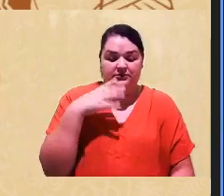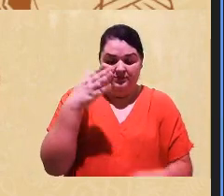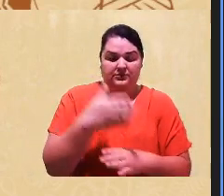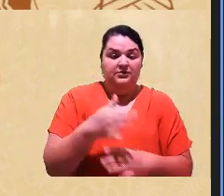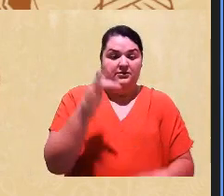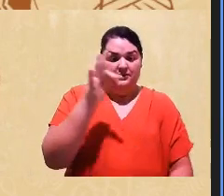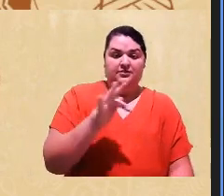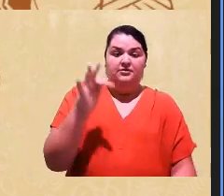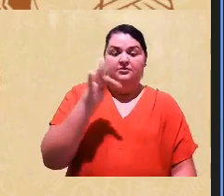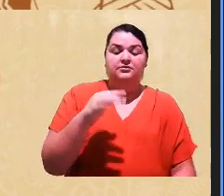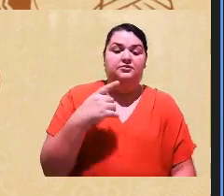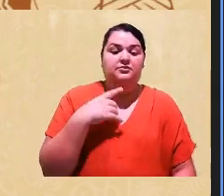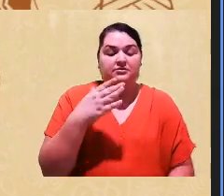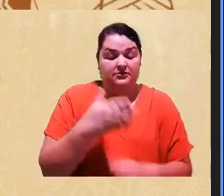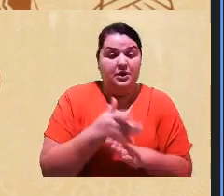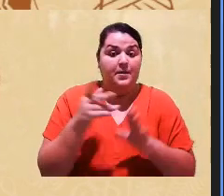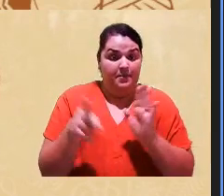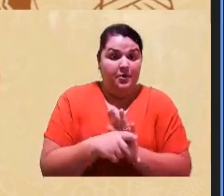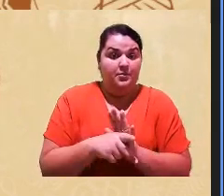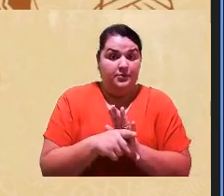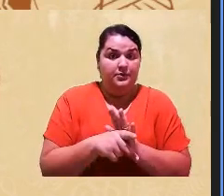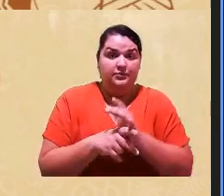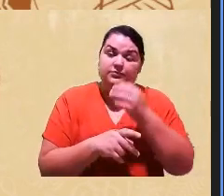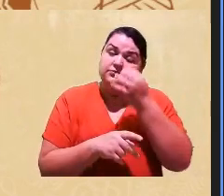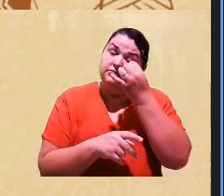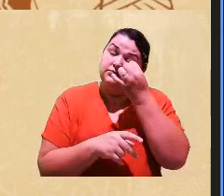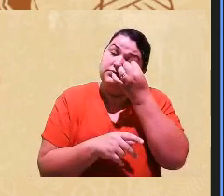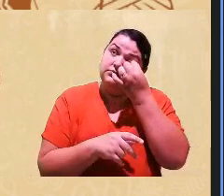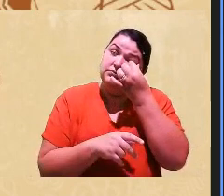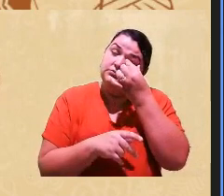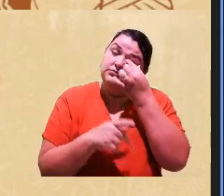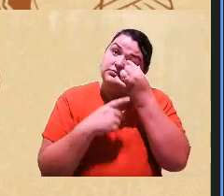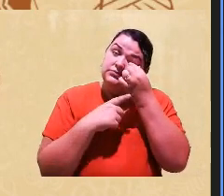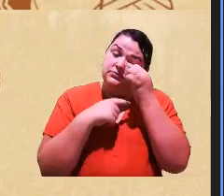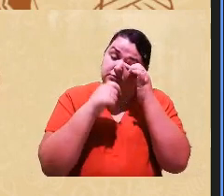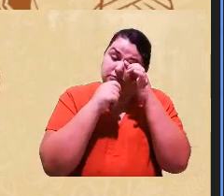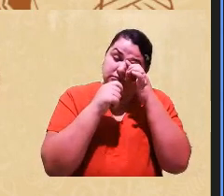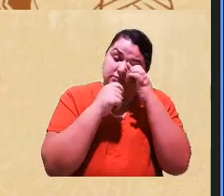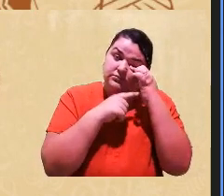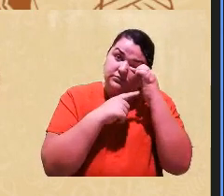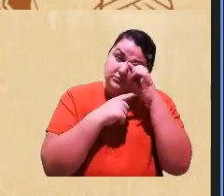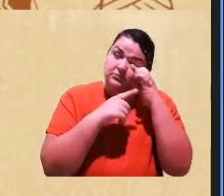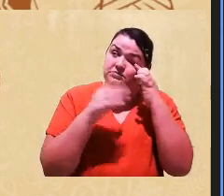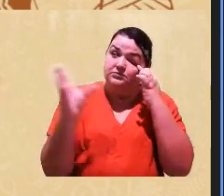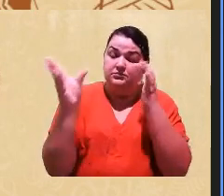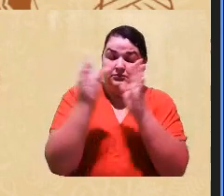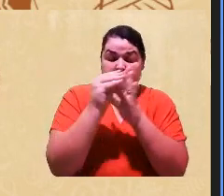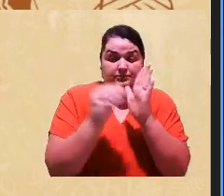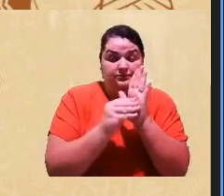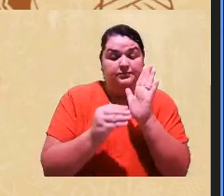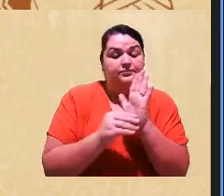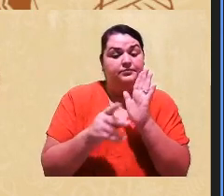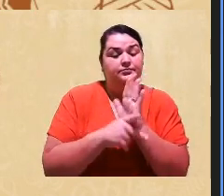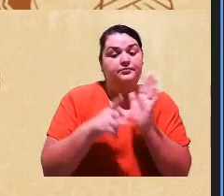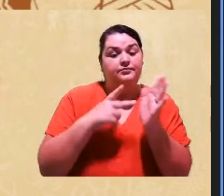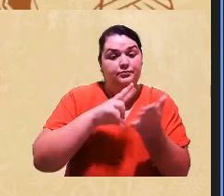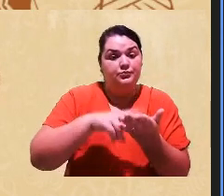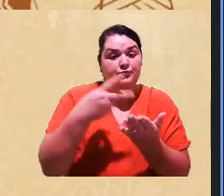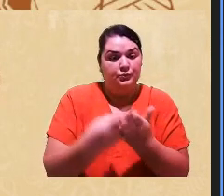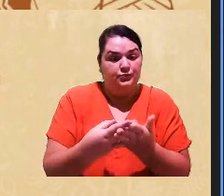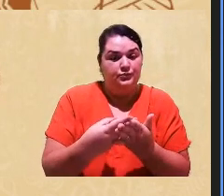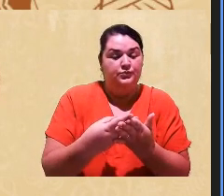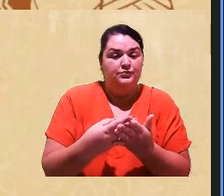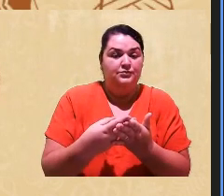por cotas, que ainda estigmatizados, né, a gente não conseguiu ainda desconstruir ao todo, que os